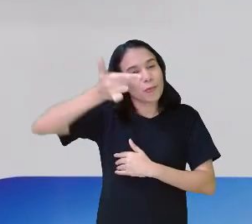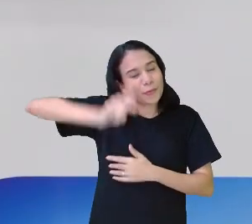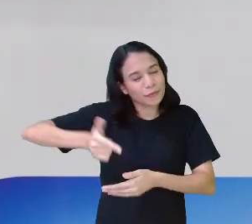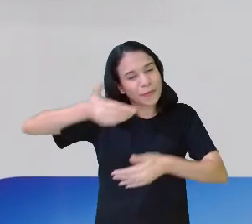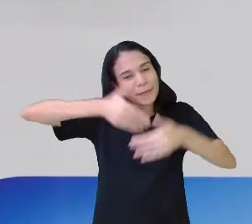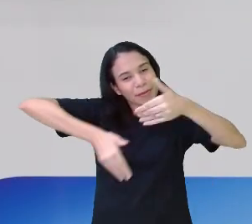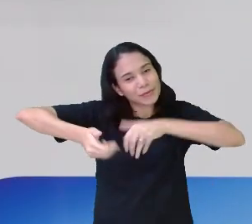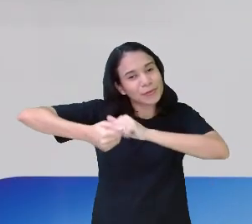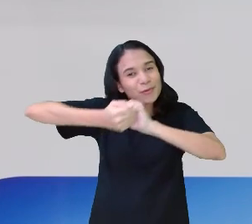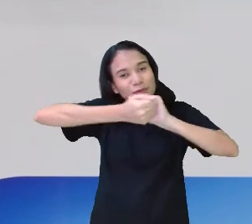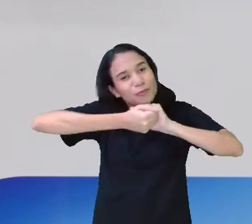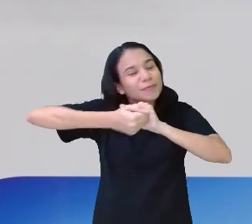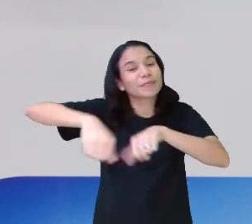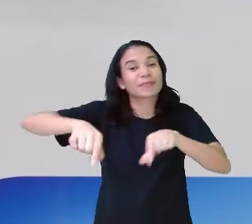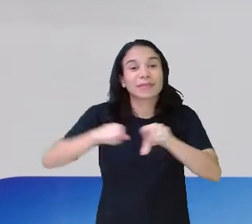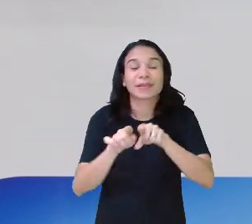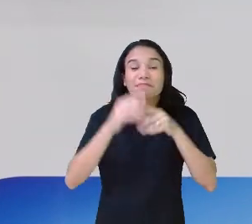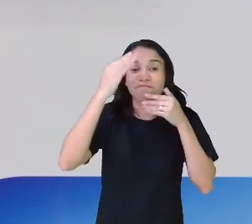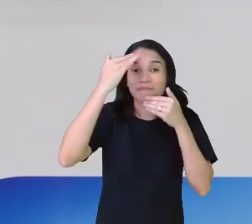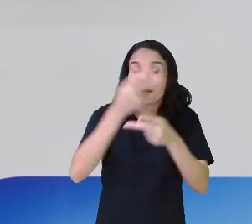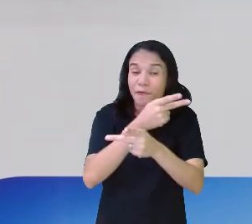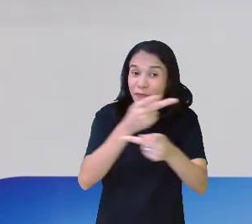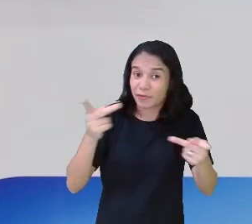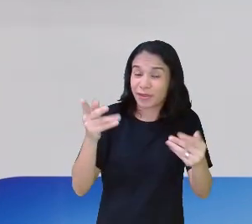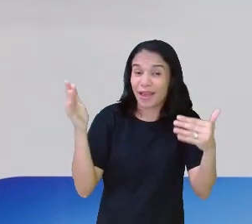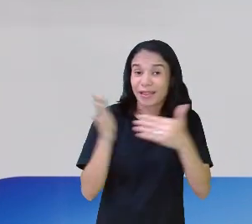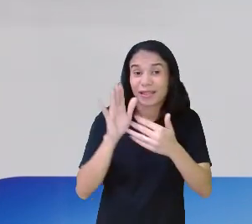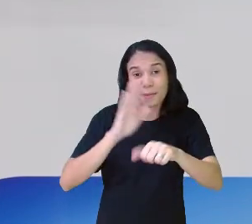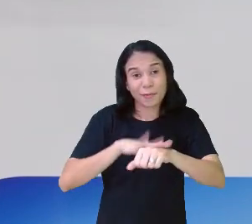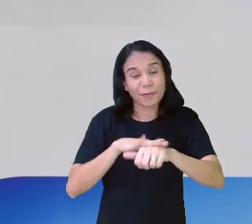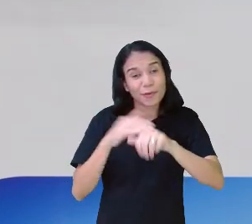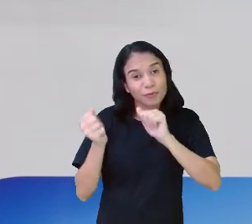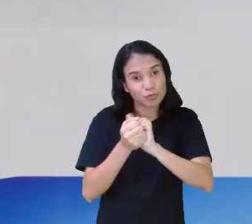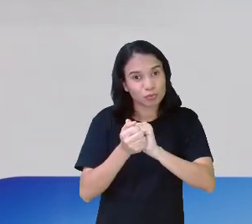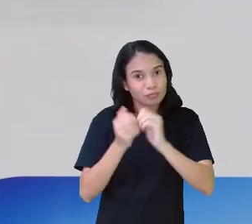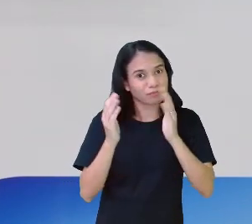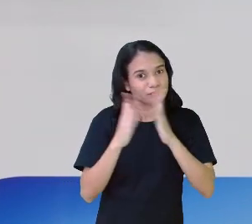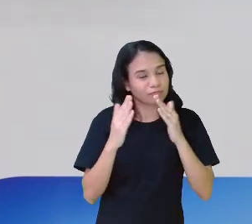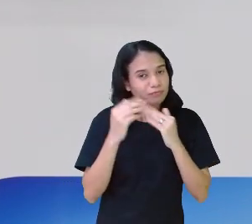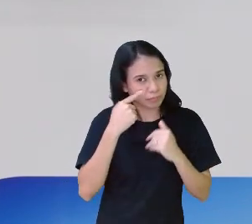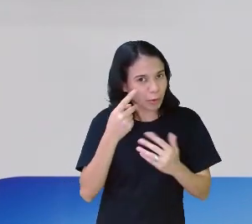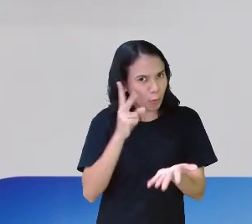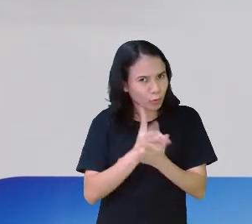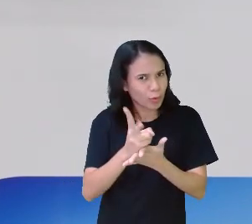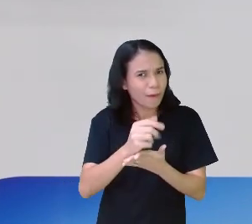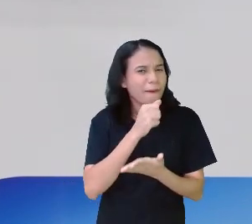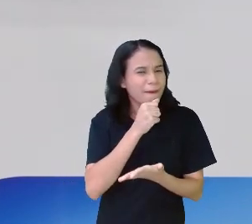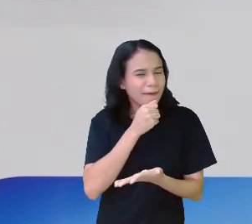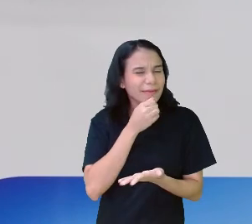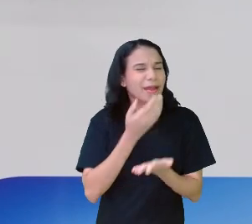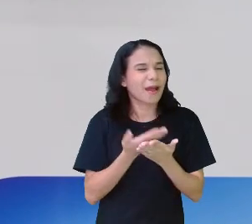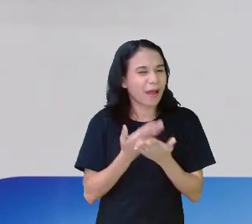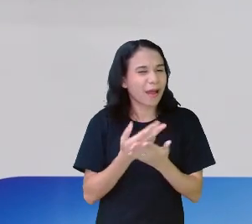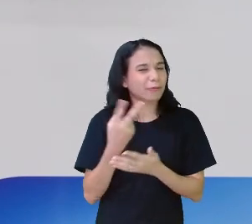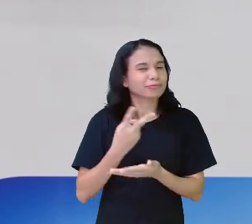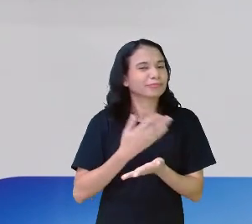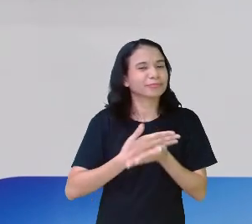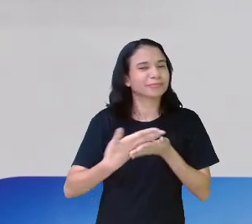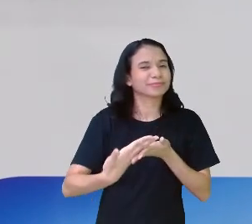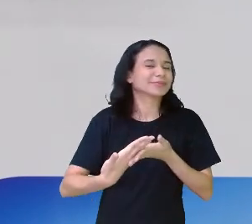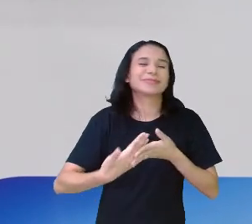participação com a gente. E agradecer a você que ficou até esse momento conosco. Te pediram para não sair daí, porque as aulas apenas